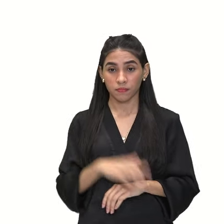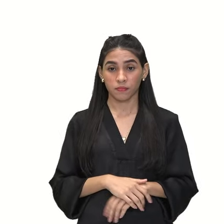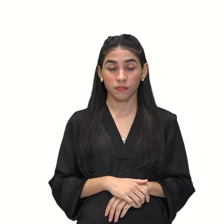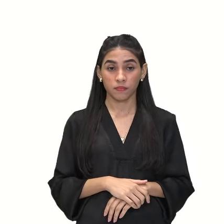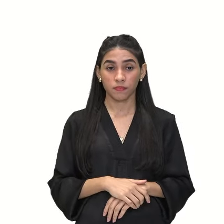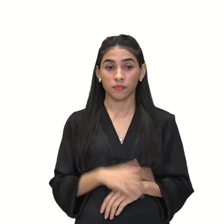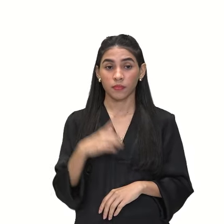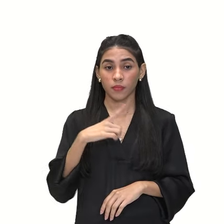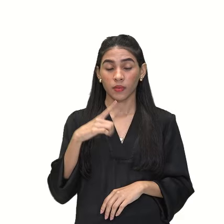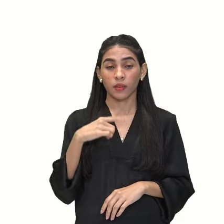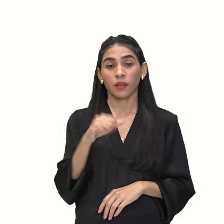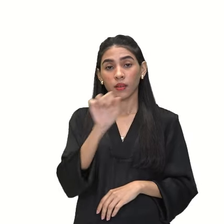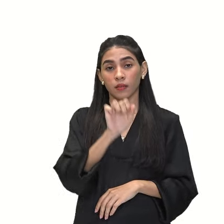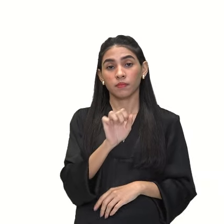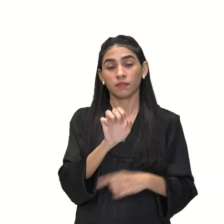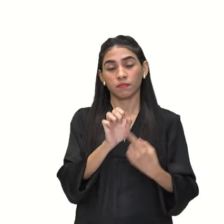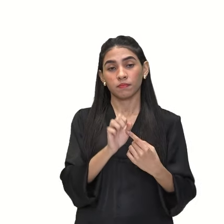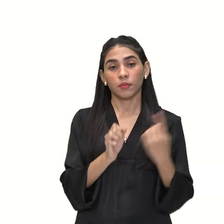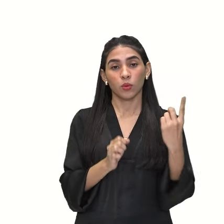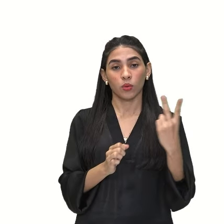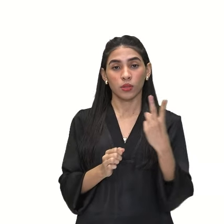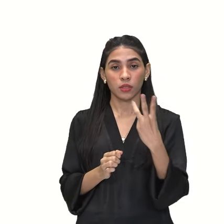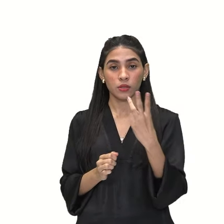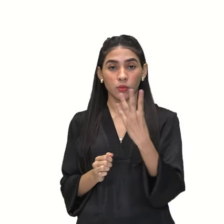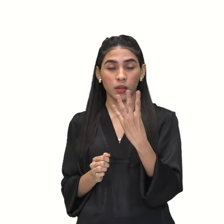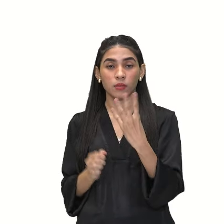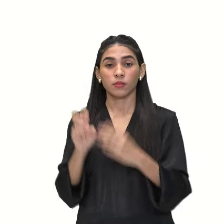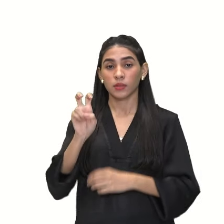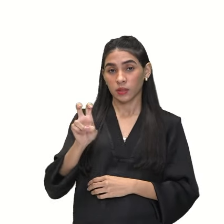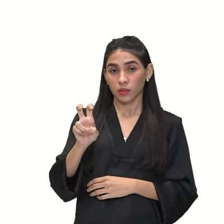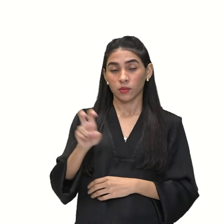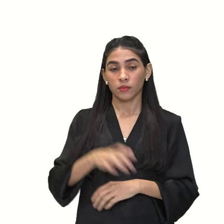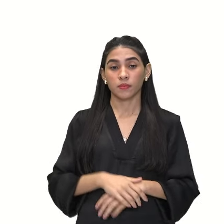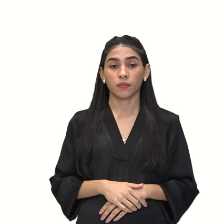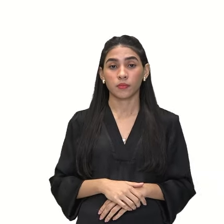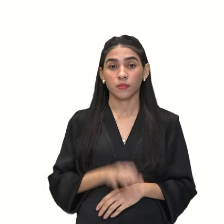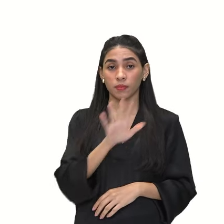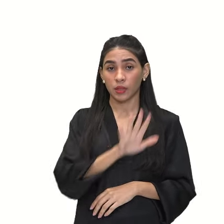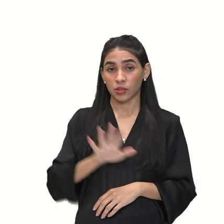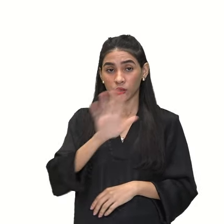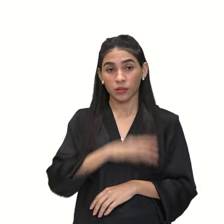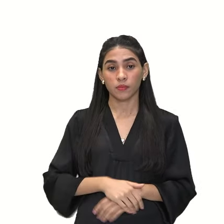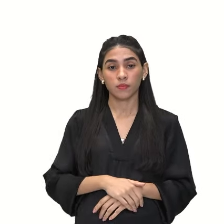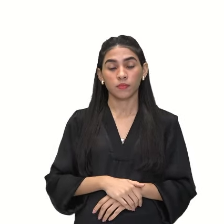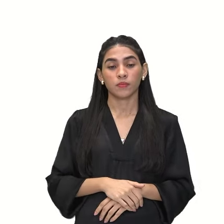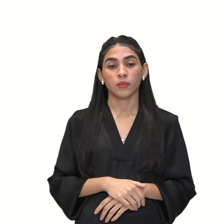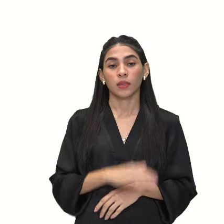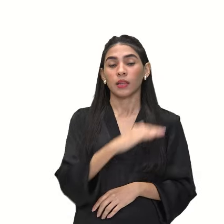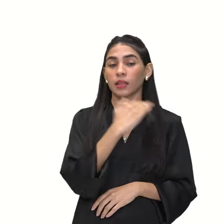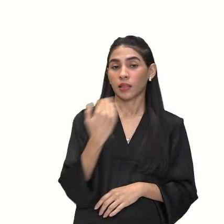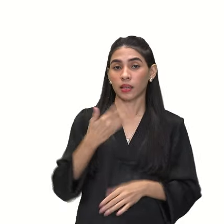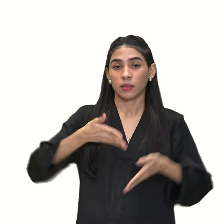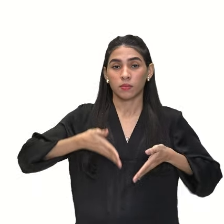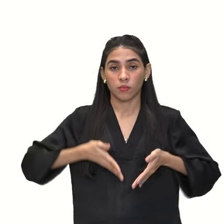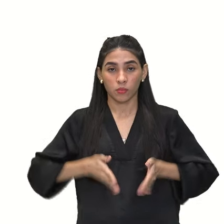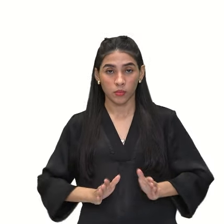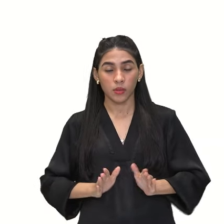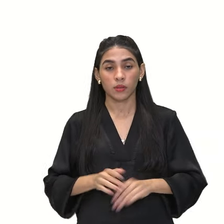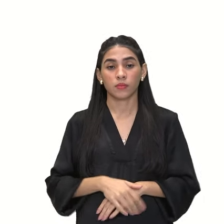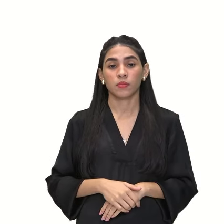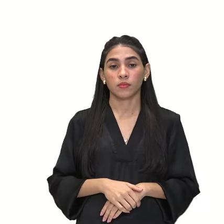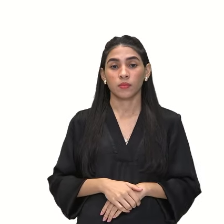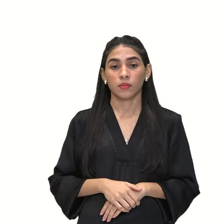as regiões. 1, 2, 3, 4 e 5 nas linhas. E nas colunas, natalidade, mortalidade,